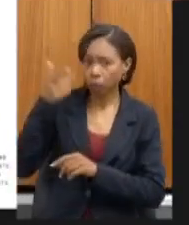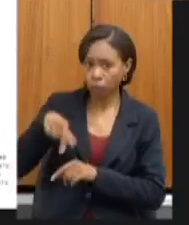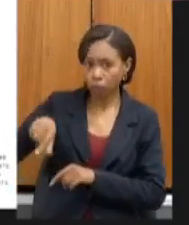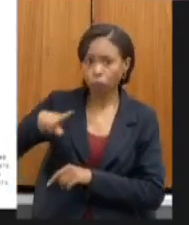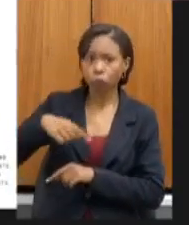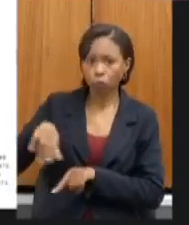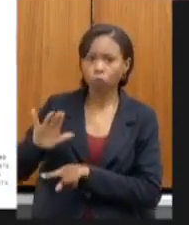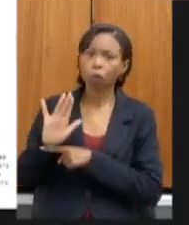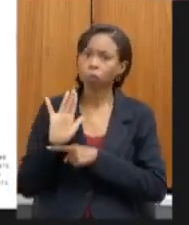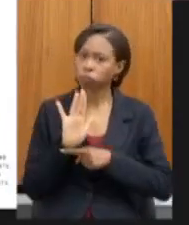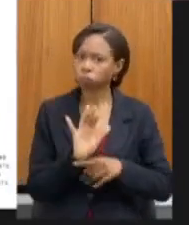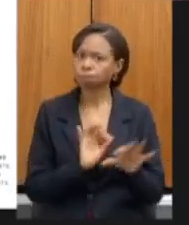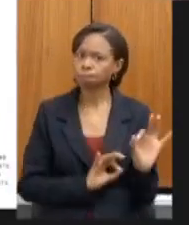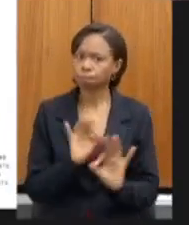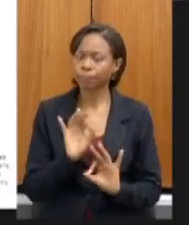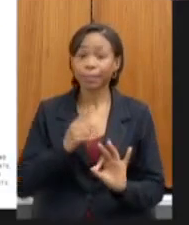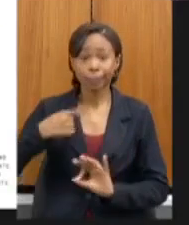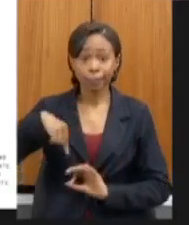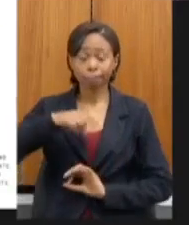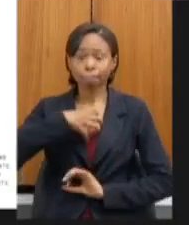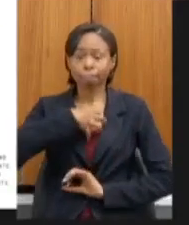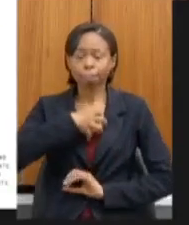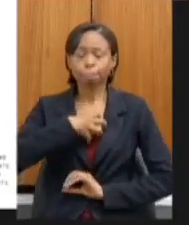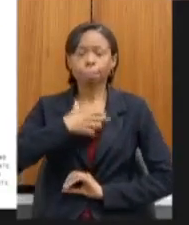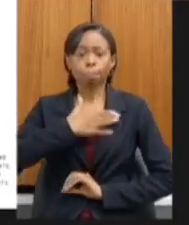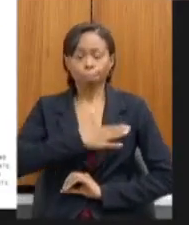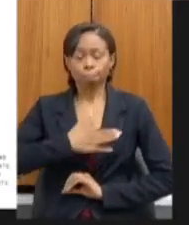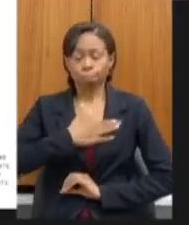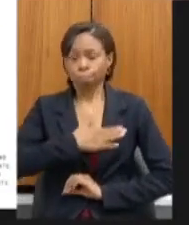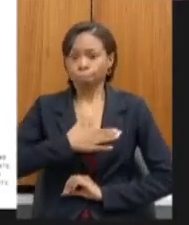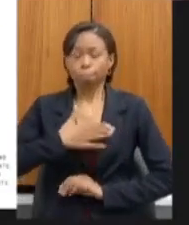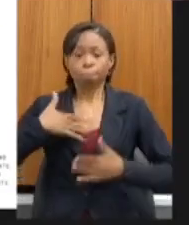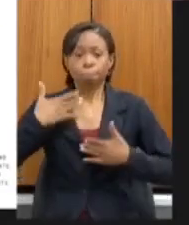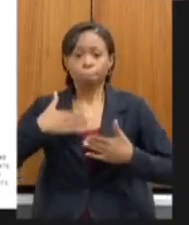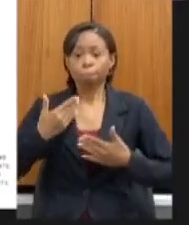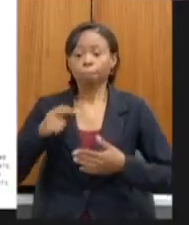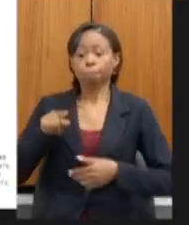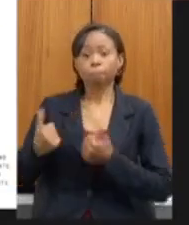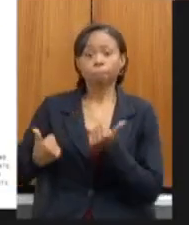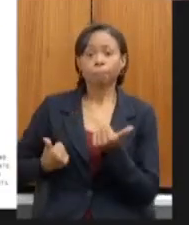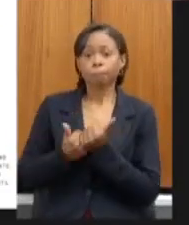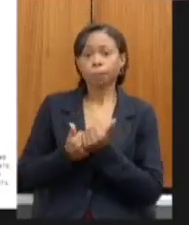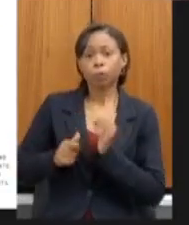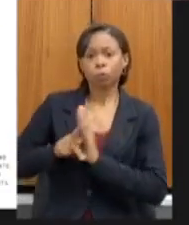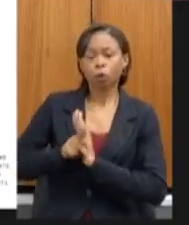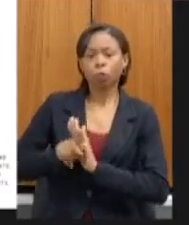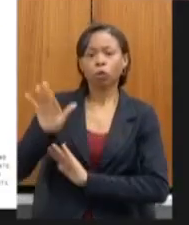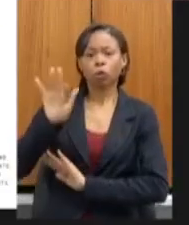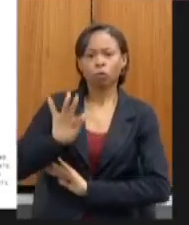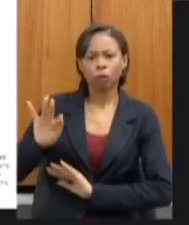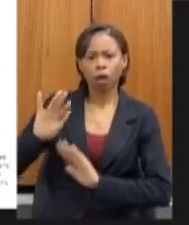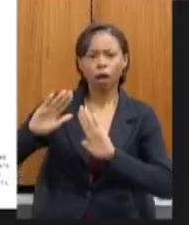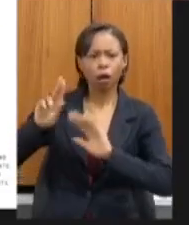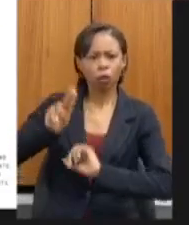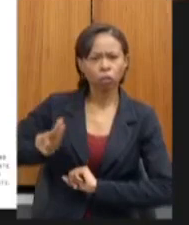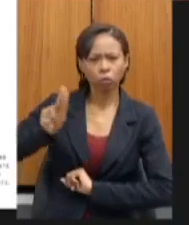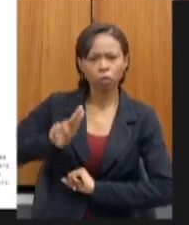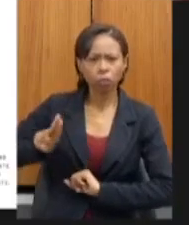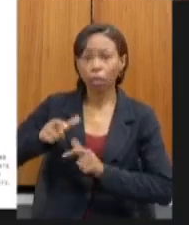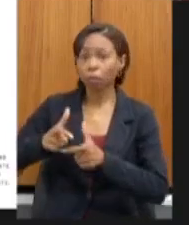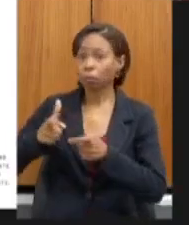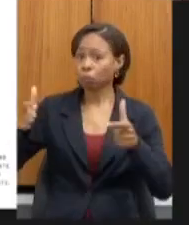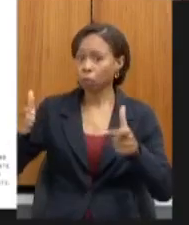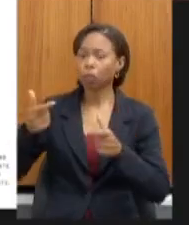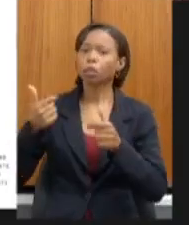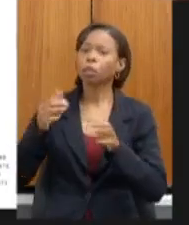e a grande alegria nossa de contar com o apoio das universidades do estado grande parte das universidades participou dessa